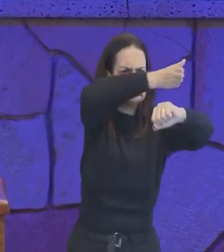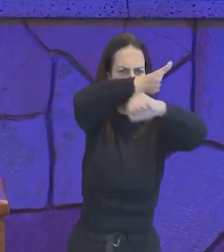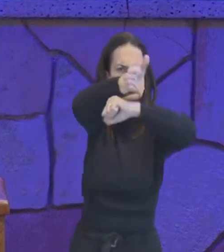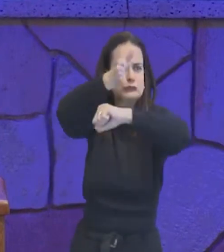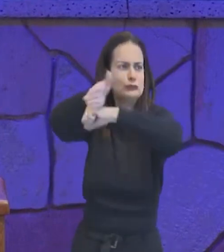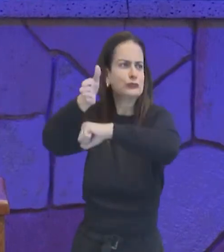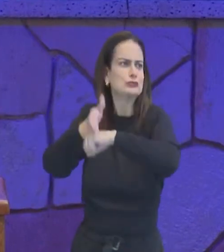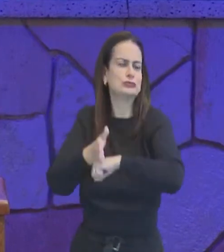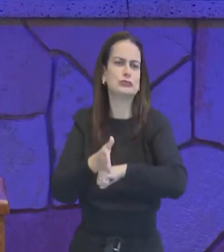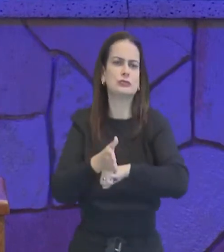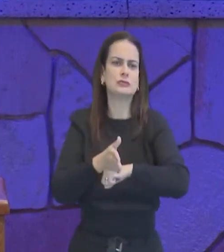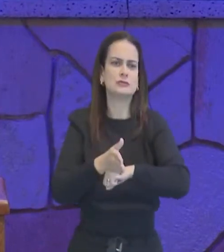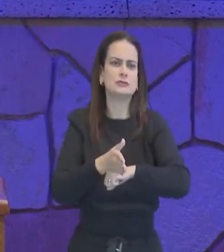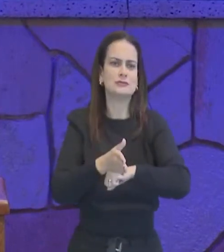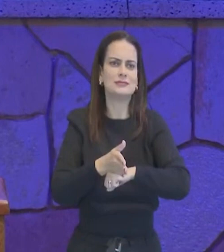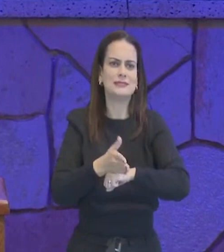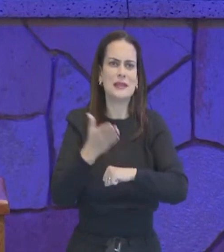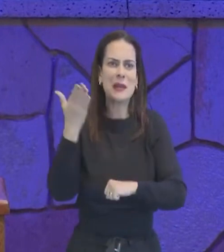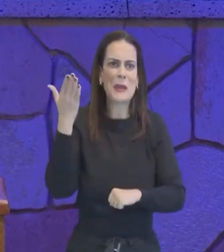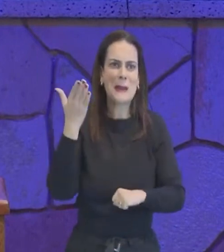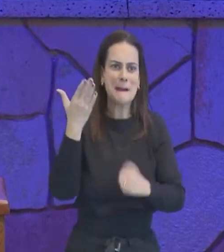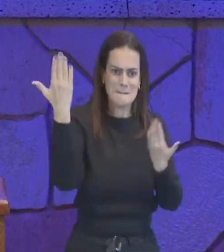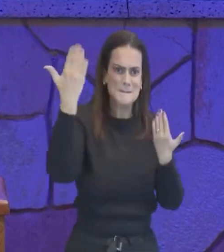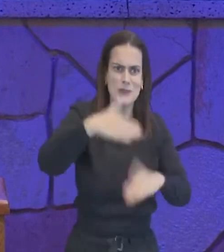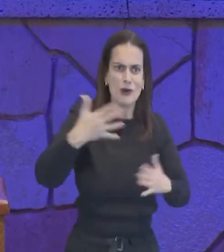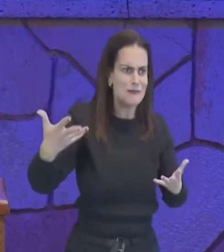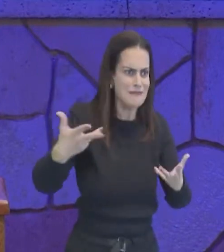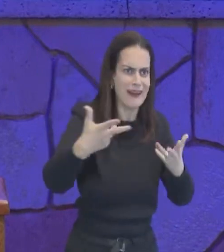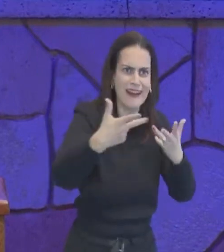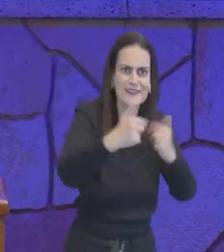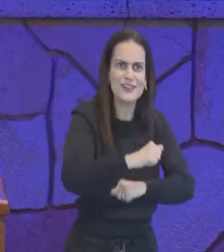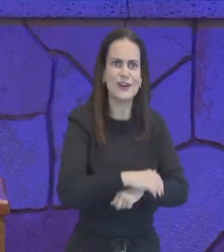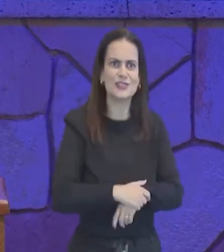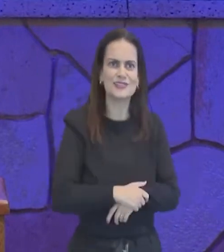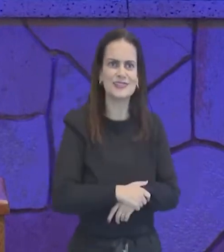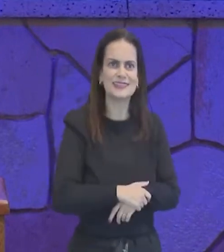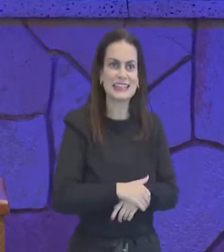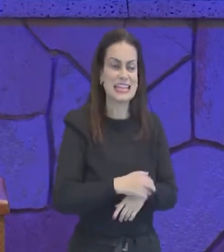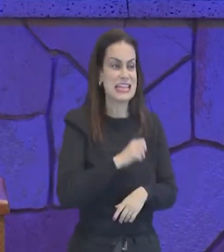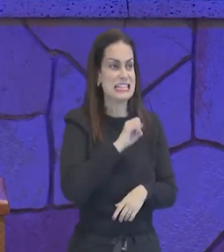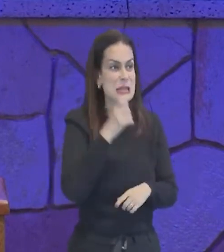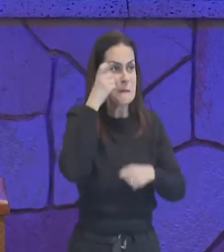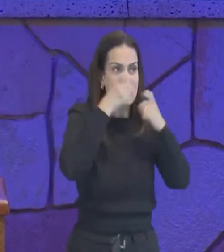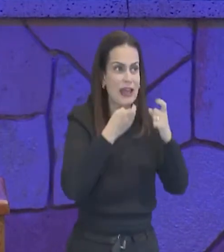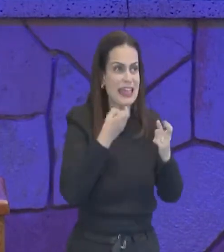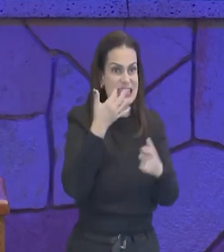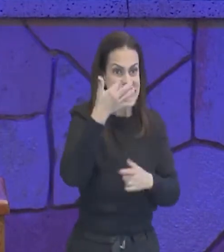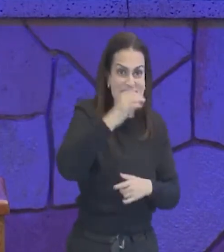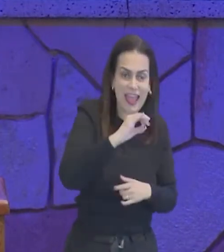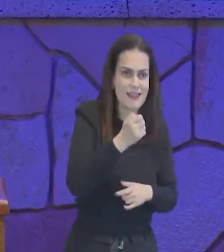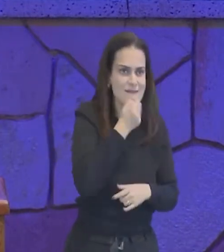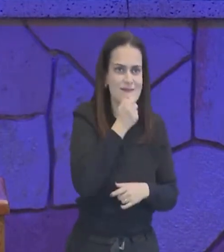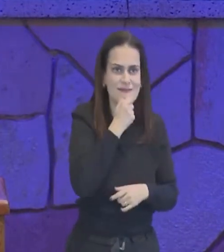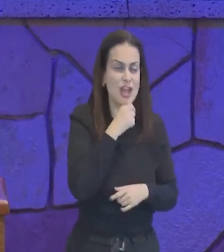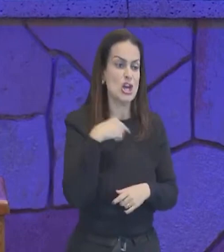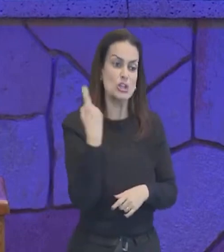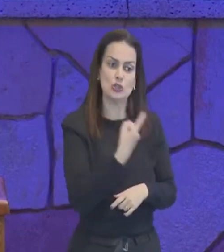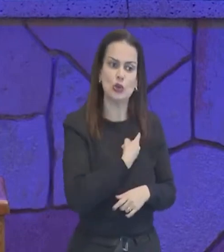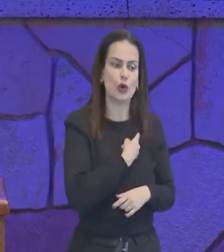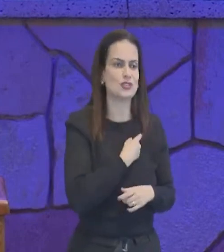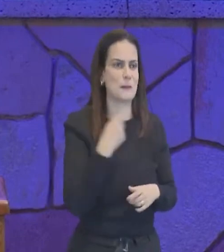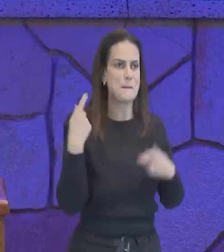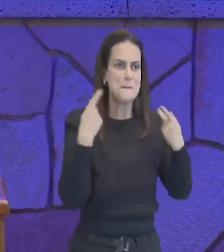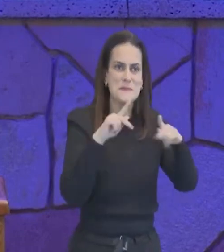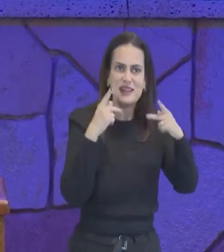que prova espetacular, não se preocupem, se vão tirar dez, nessa prova, tá, porque nem todo o nosso sermão,